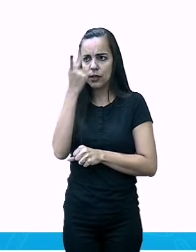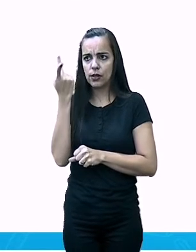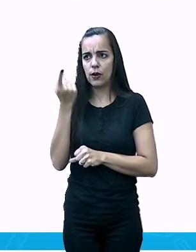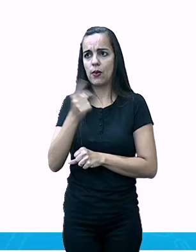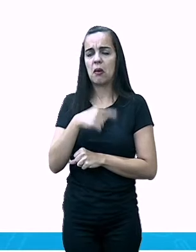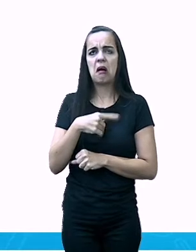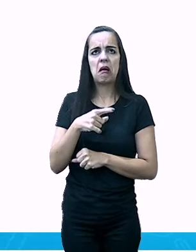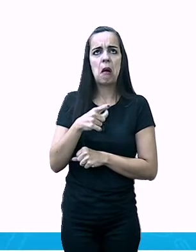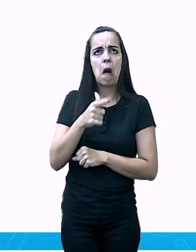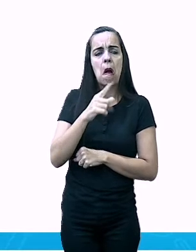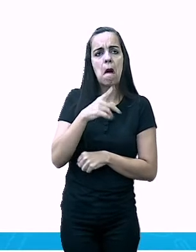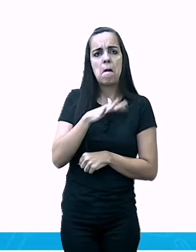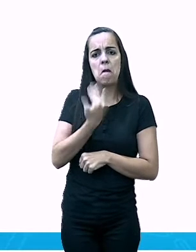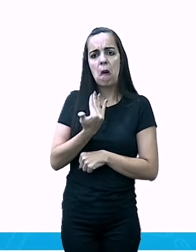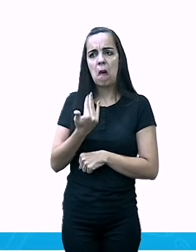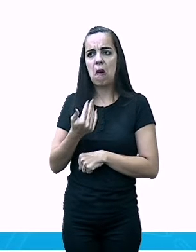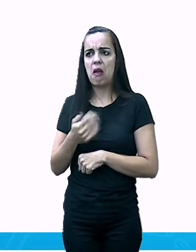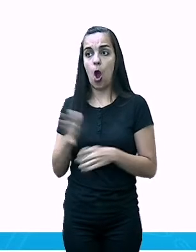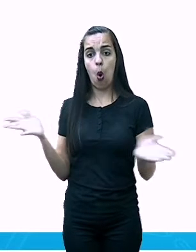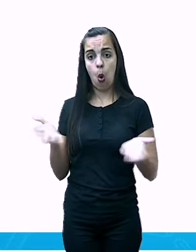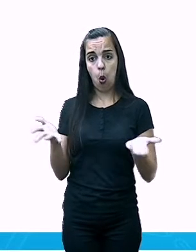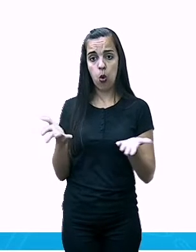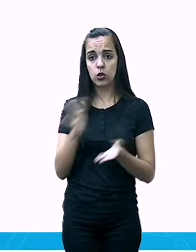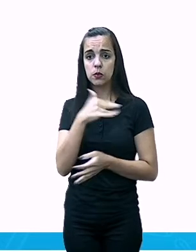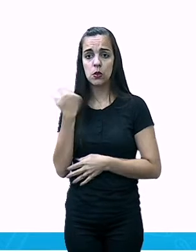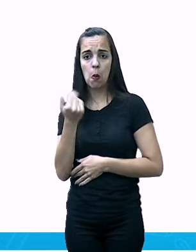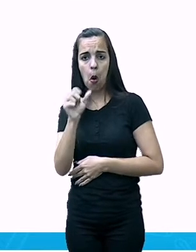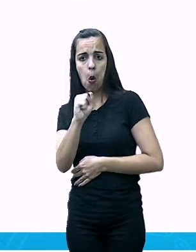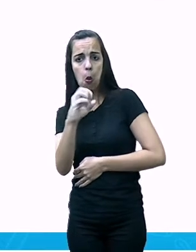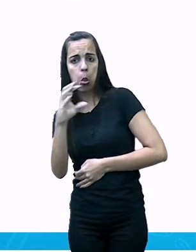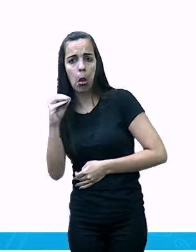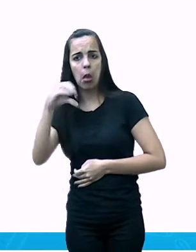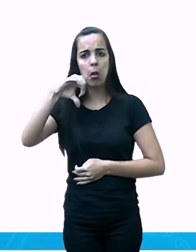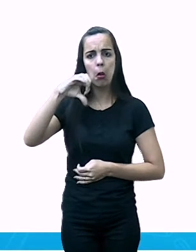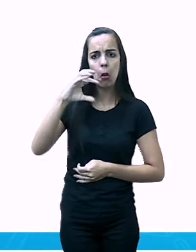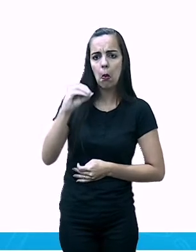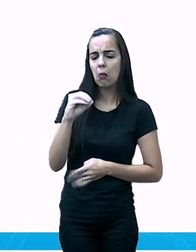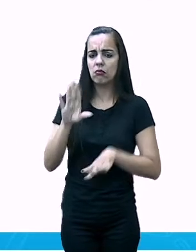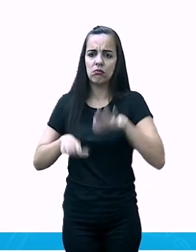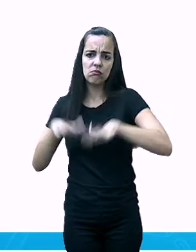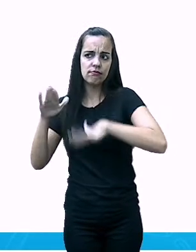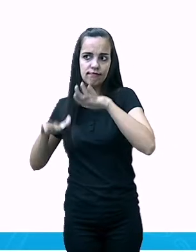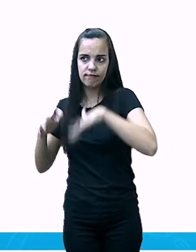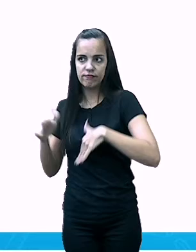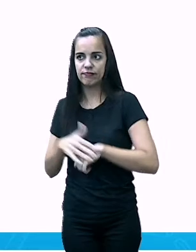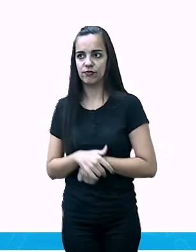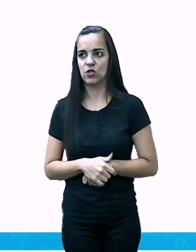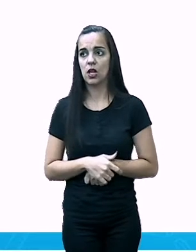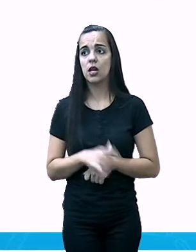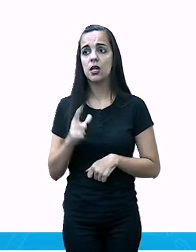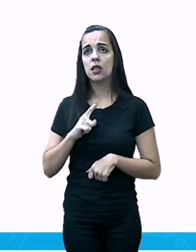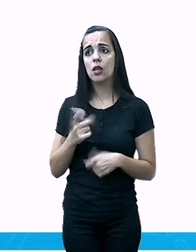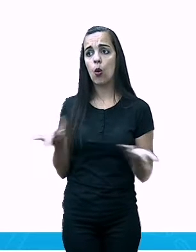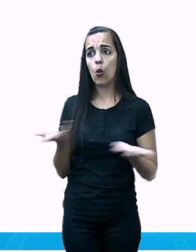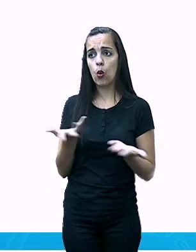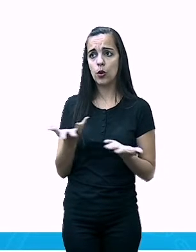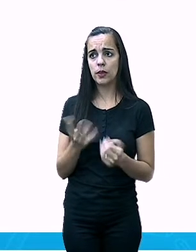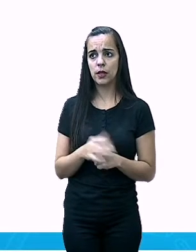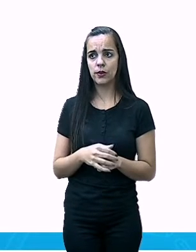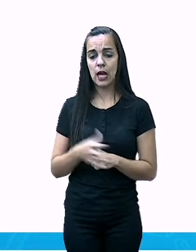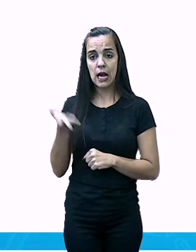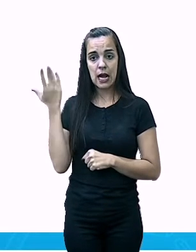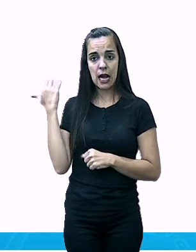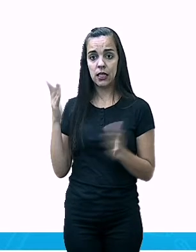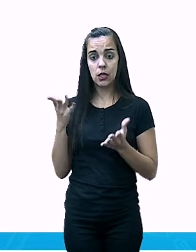sei. E acredito. Mas tem pessoas, e um número muito grande, que morreram com muito